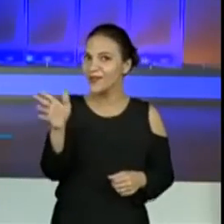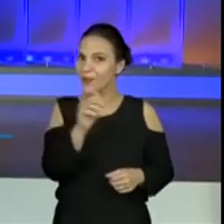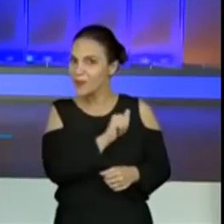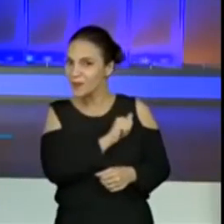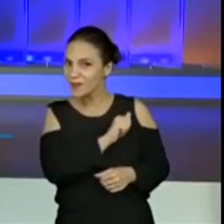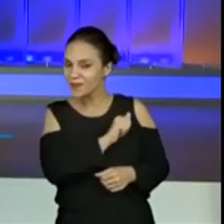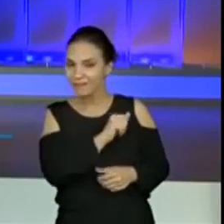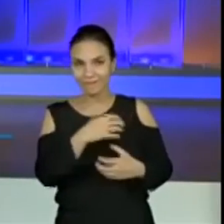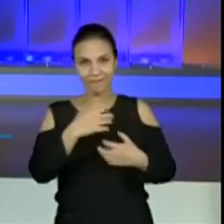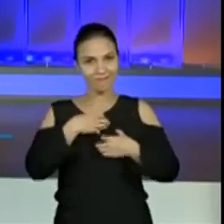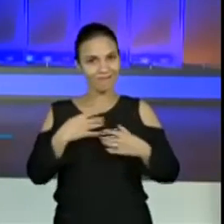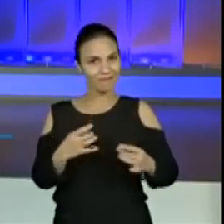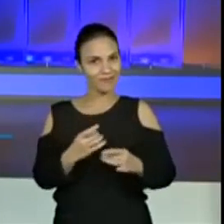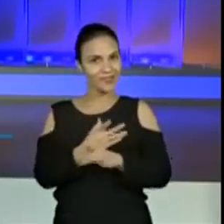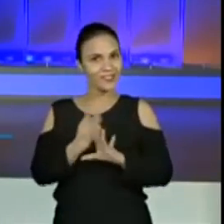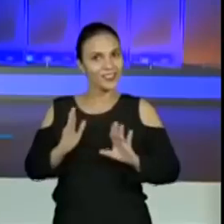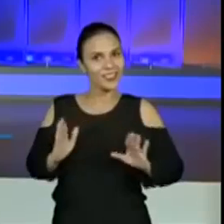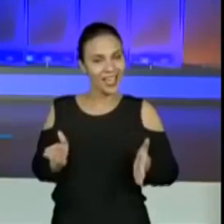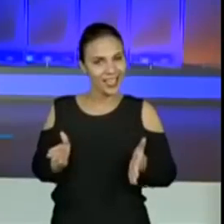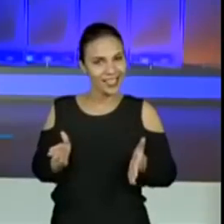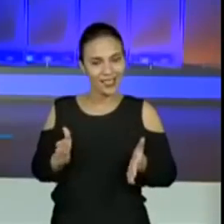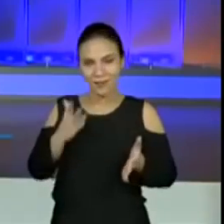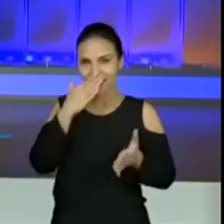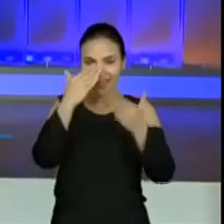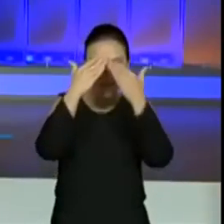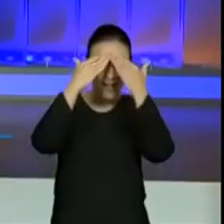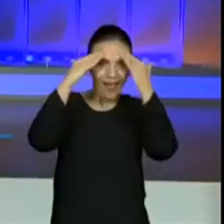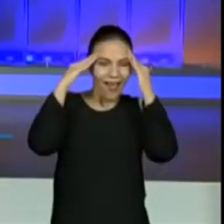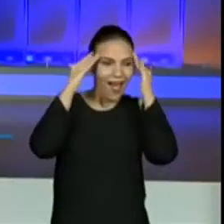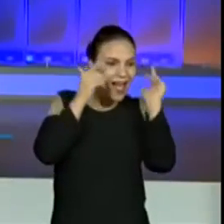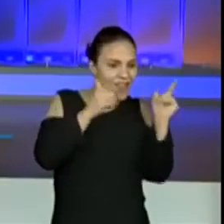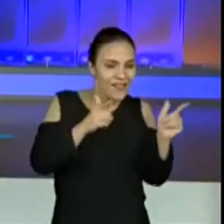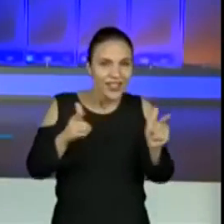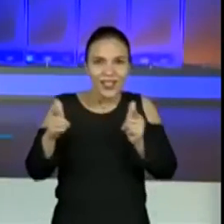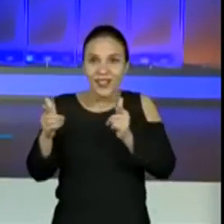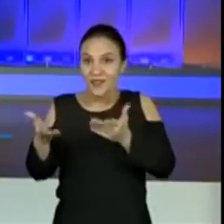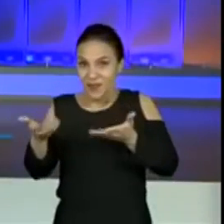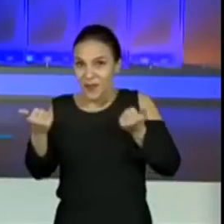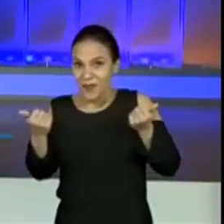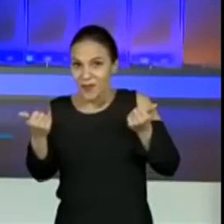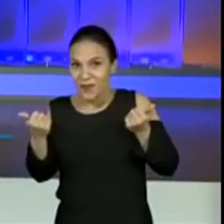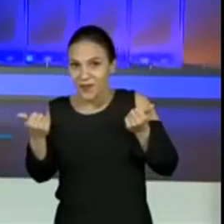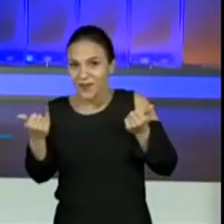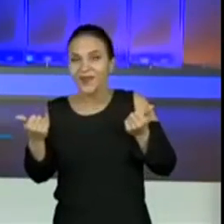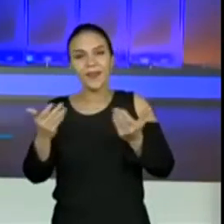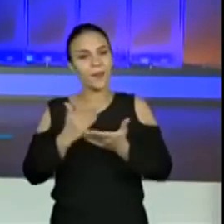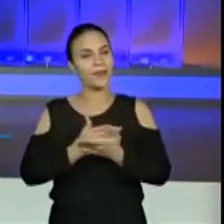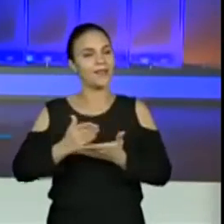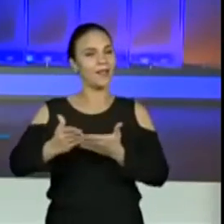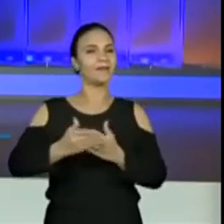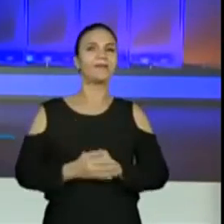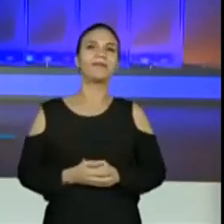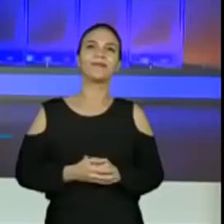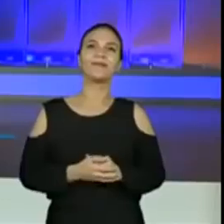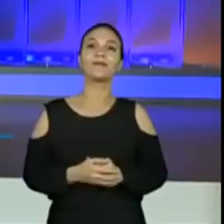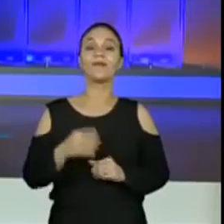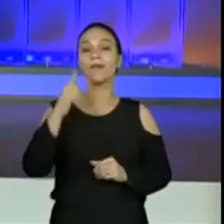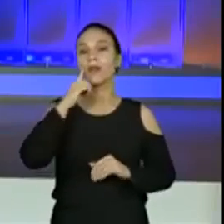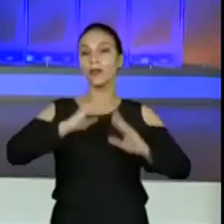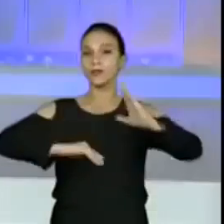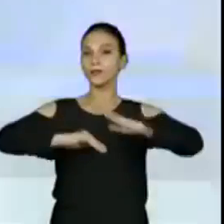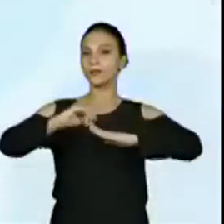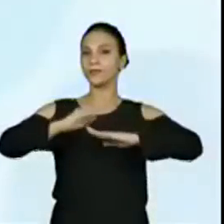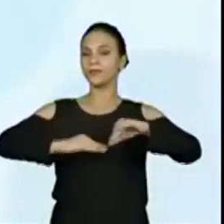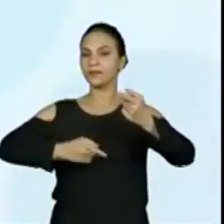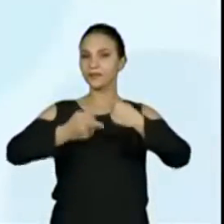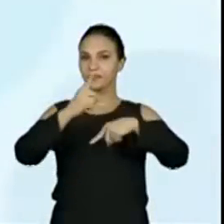E aí? Todo mundo preparado para essa aventura? E aí? Vamos lá? Vamos começar. Vamos com a nossa habilidade